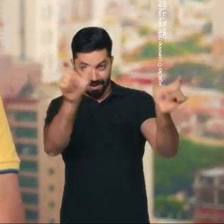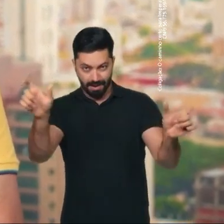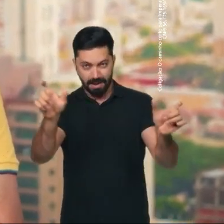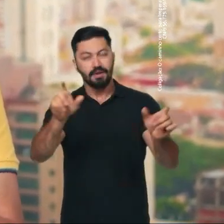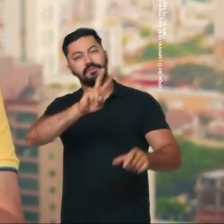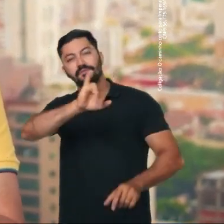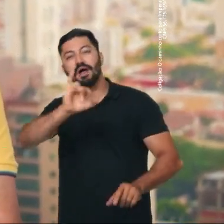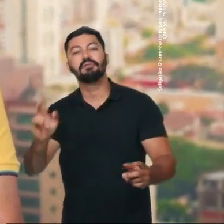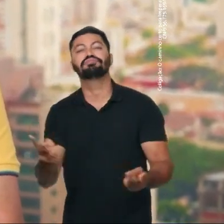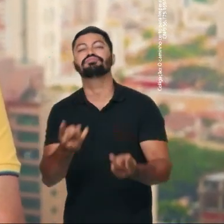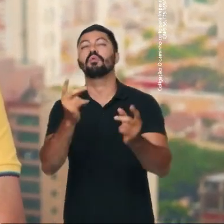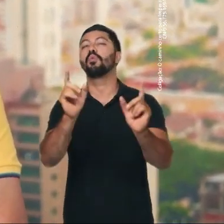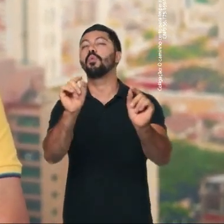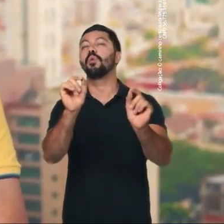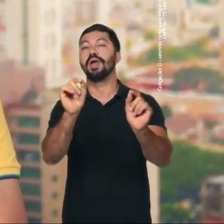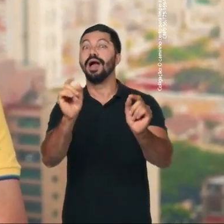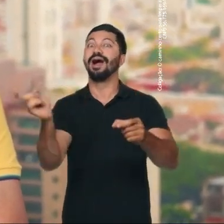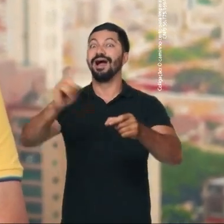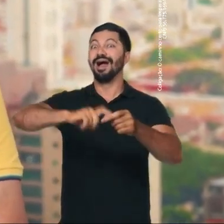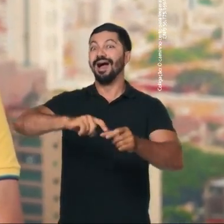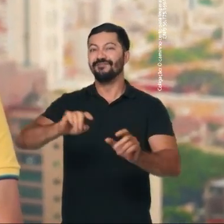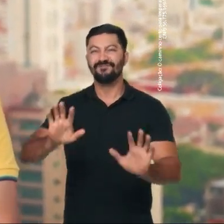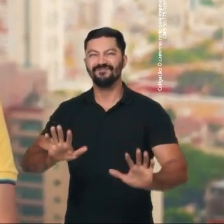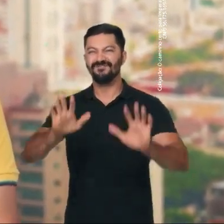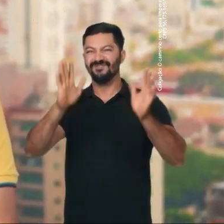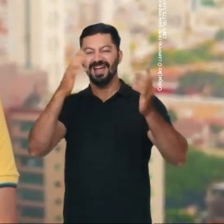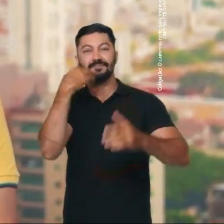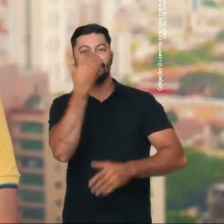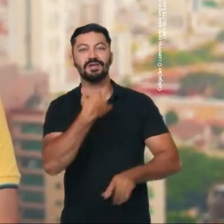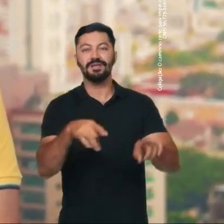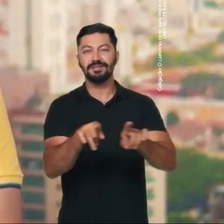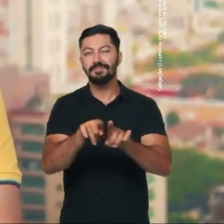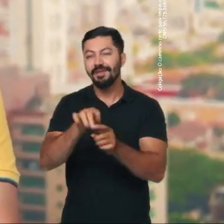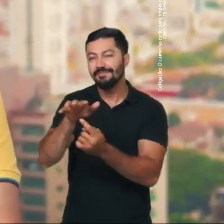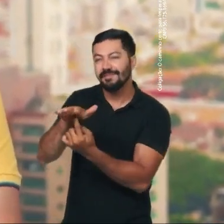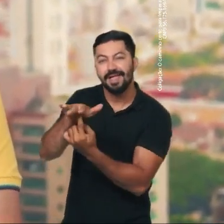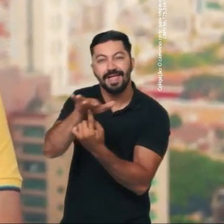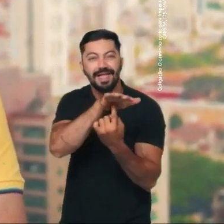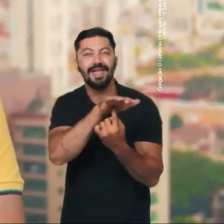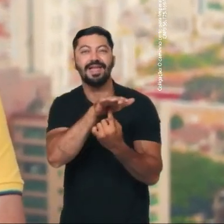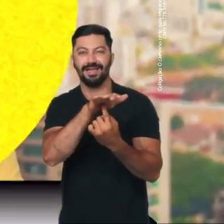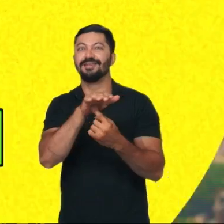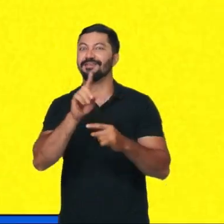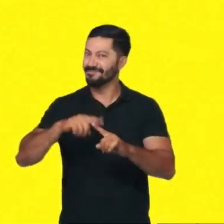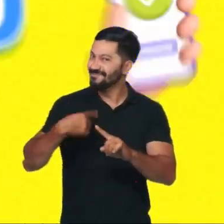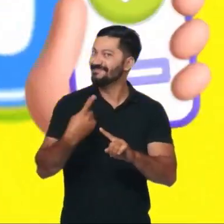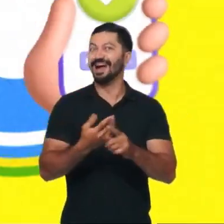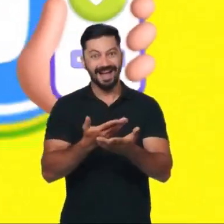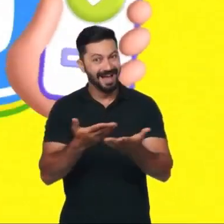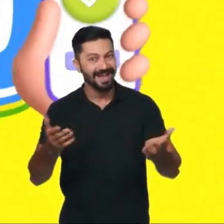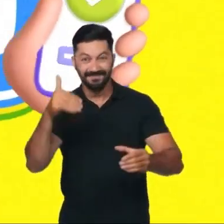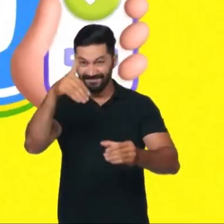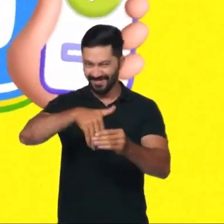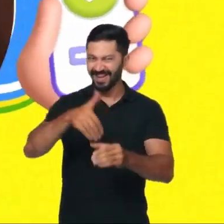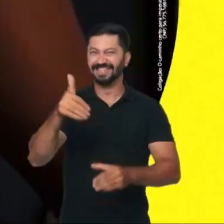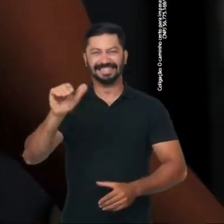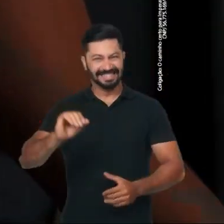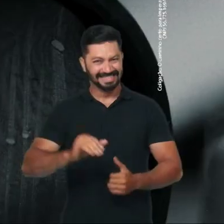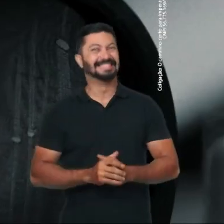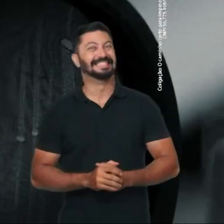resgatar os grandes festivais de música, as ferinhas itinerantes e muito mais. Vote 10!